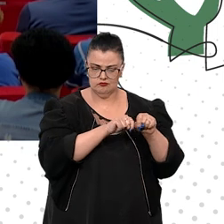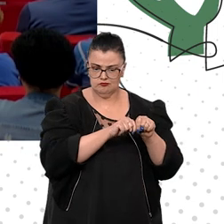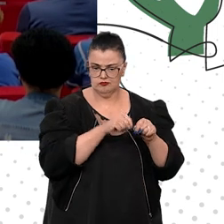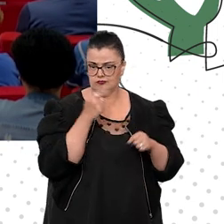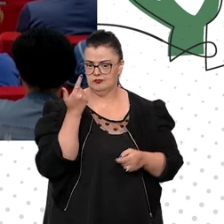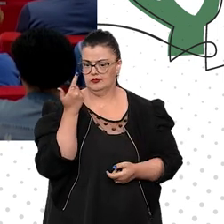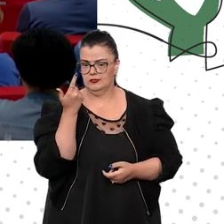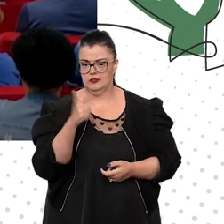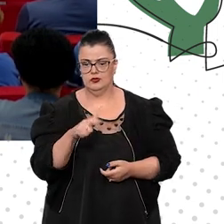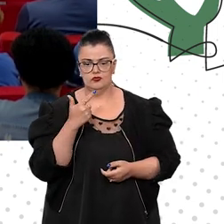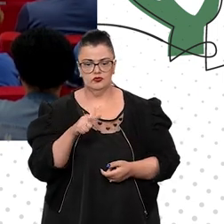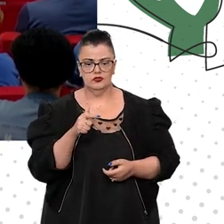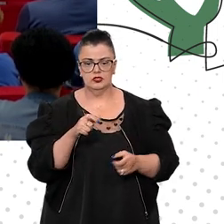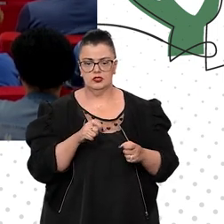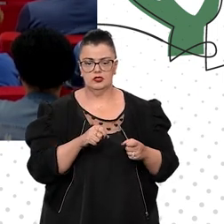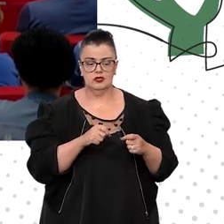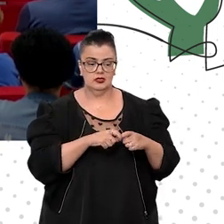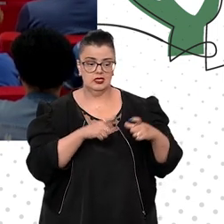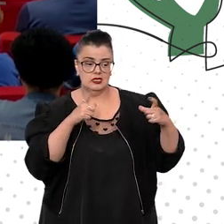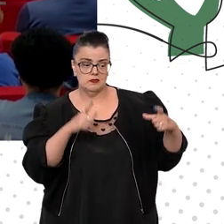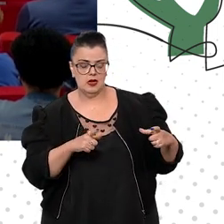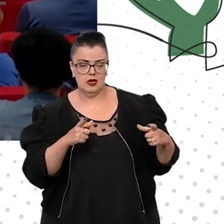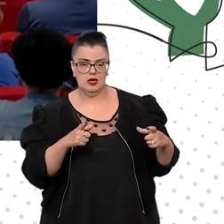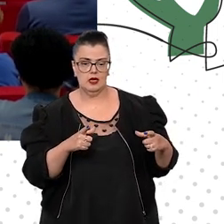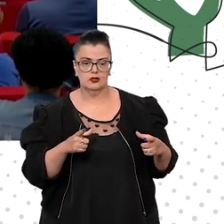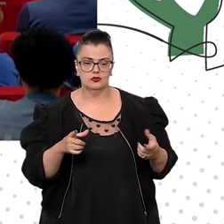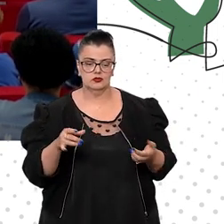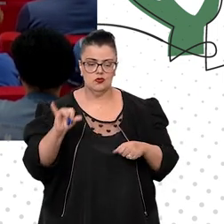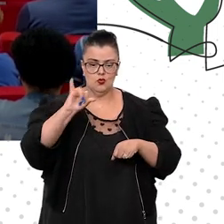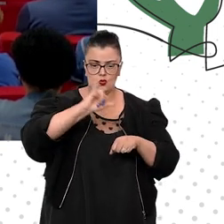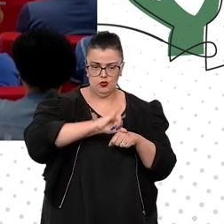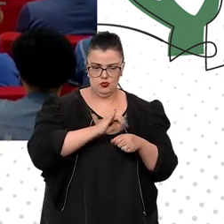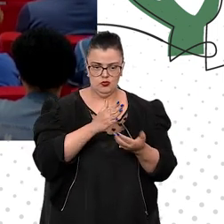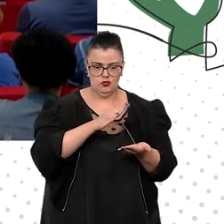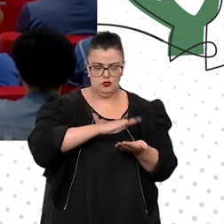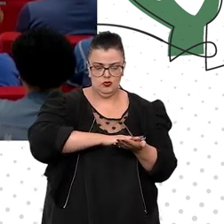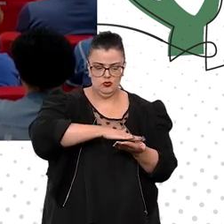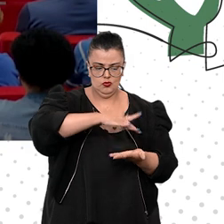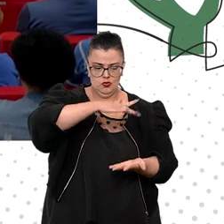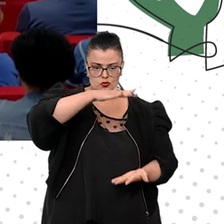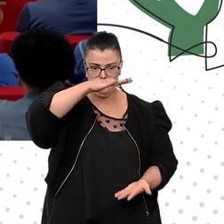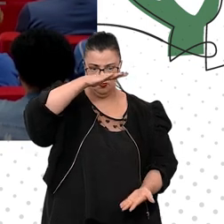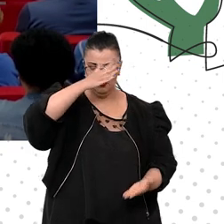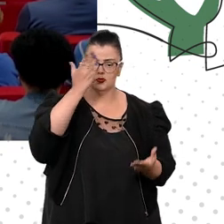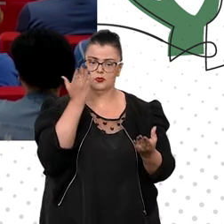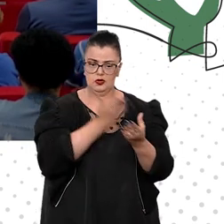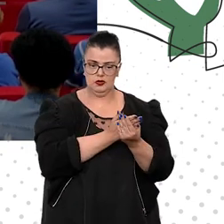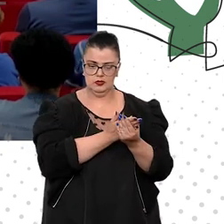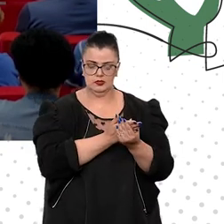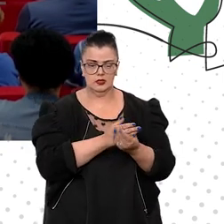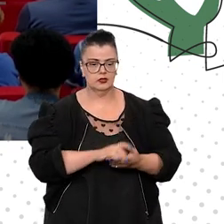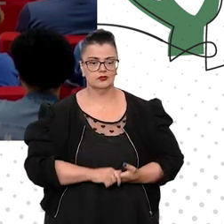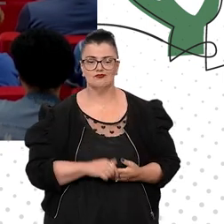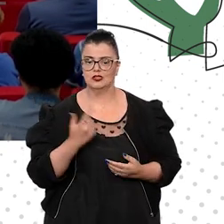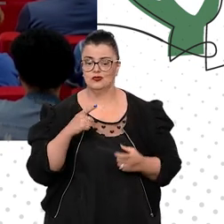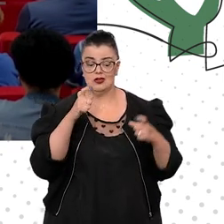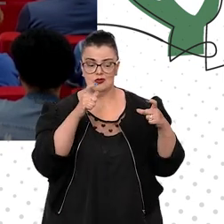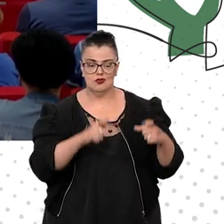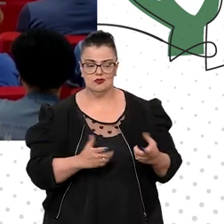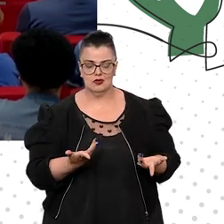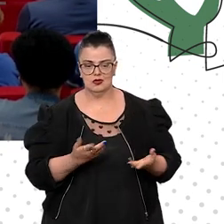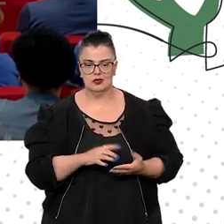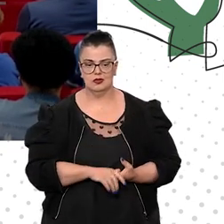espaço para colocar os processos. cada um de nós tinha um